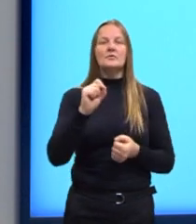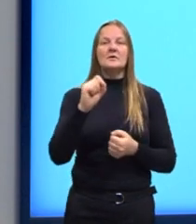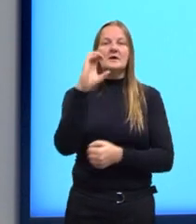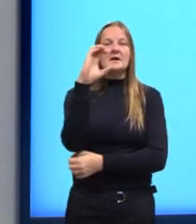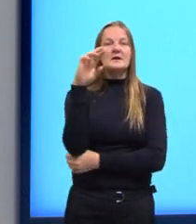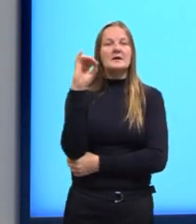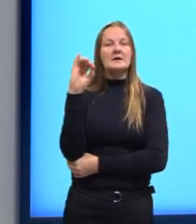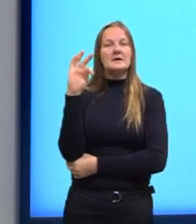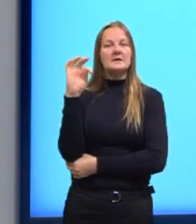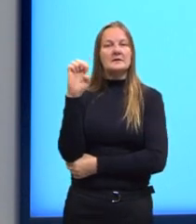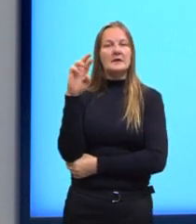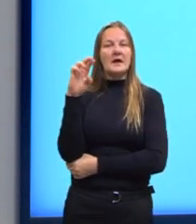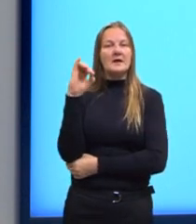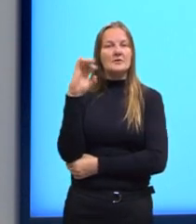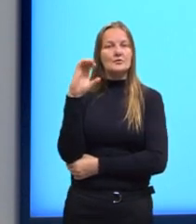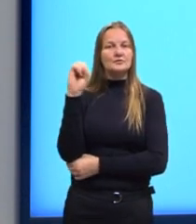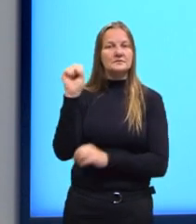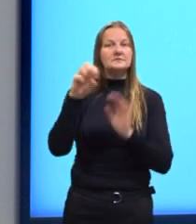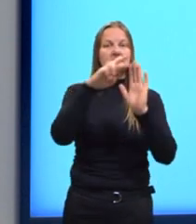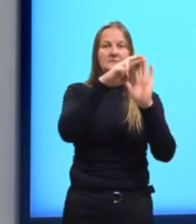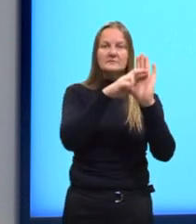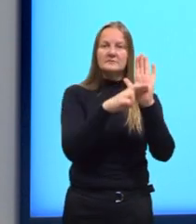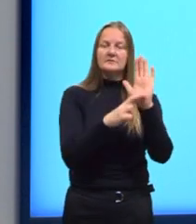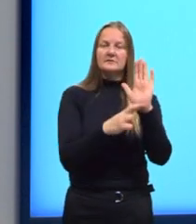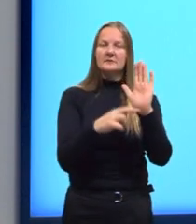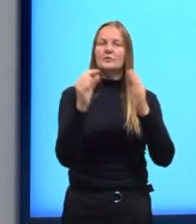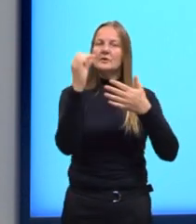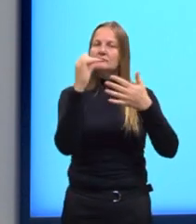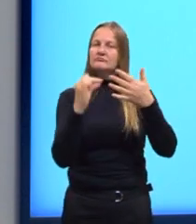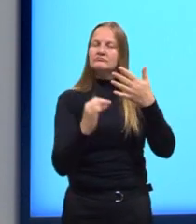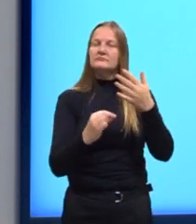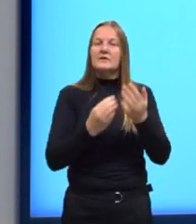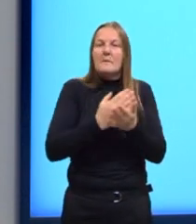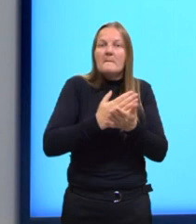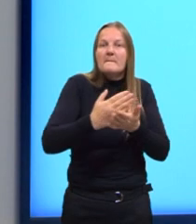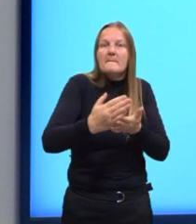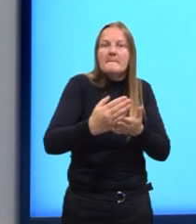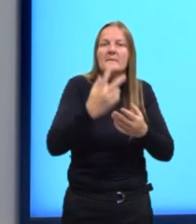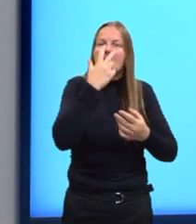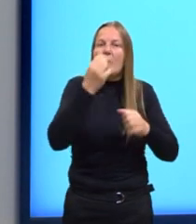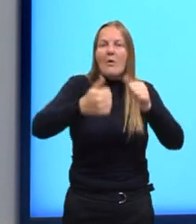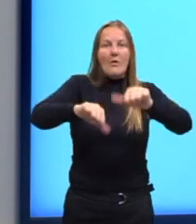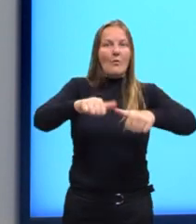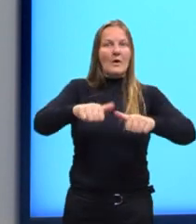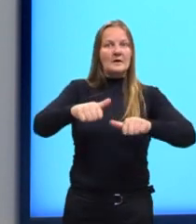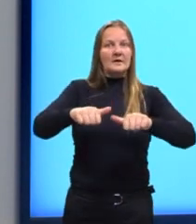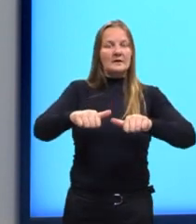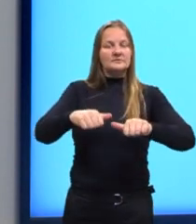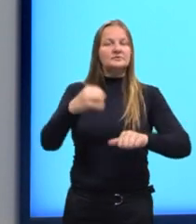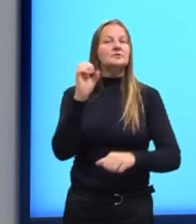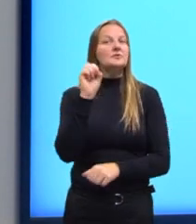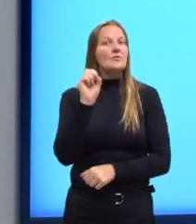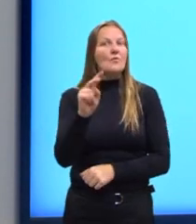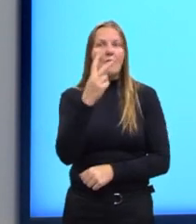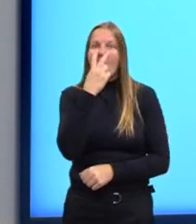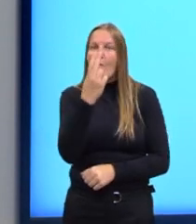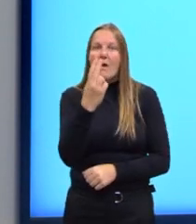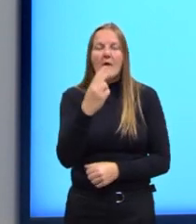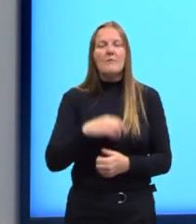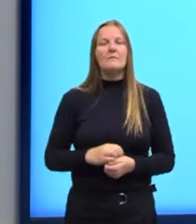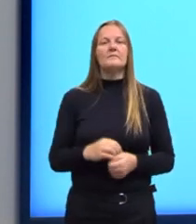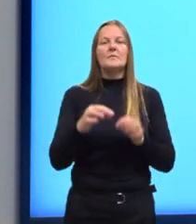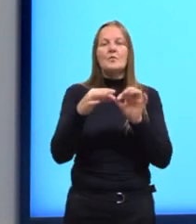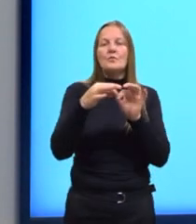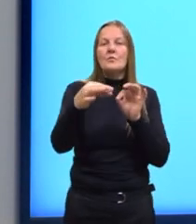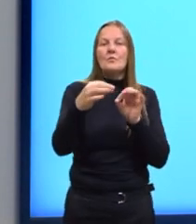disso, partir do planejamento para a introdução com a mesma qualidade requer a compreensão do eixo